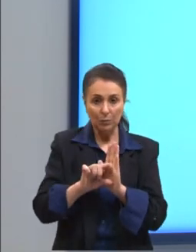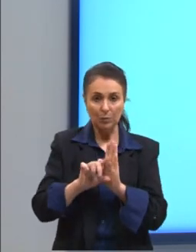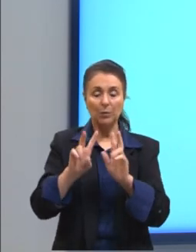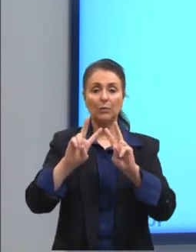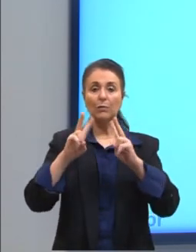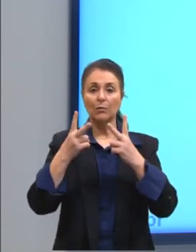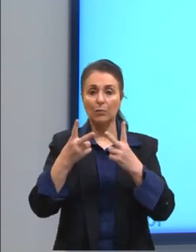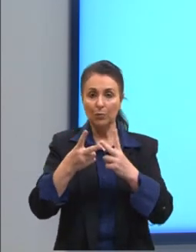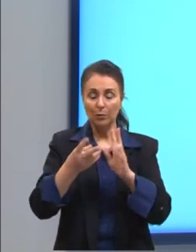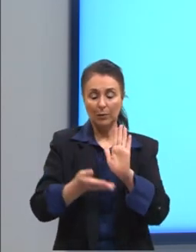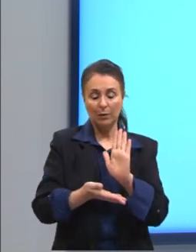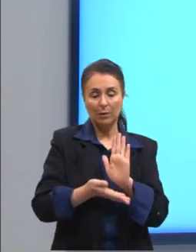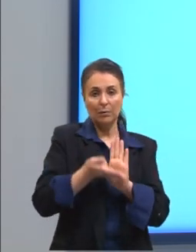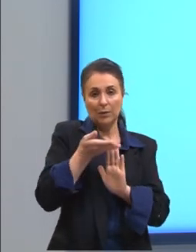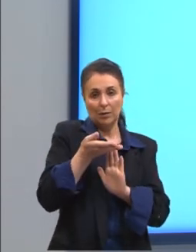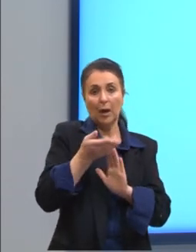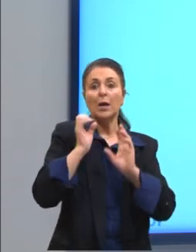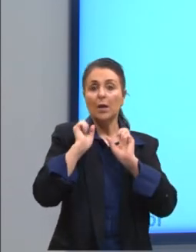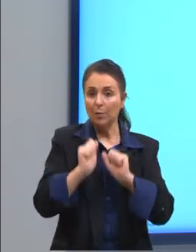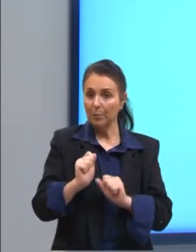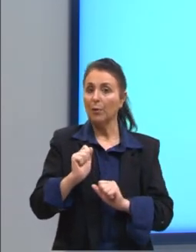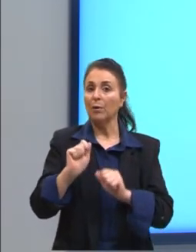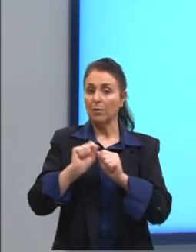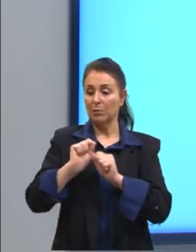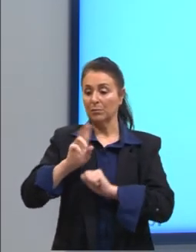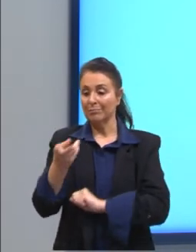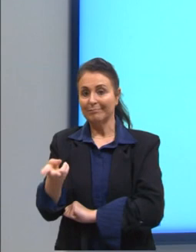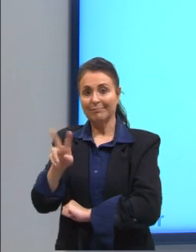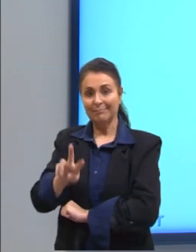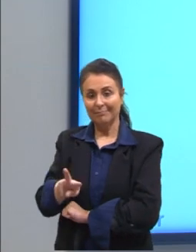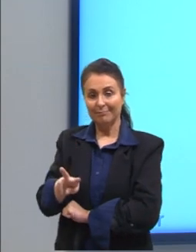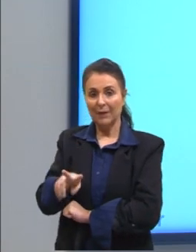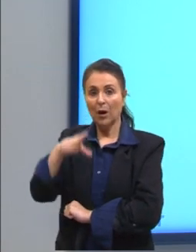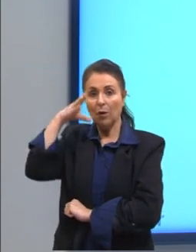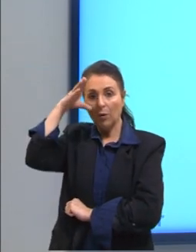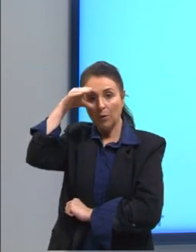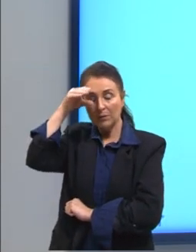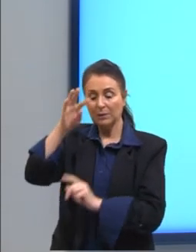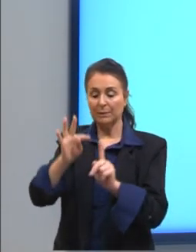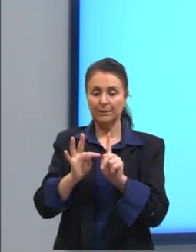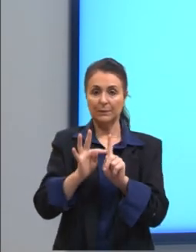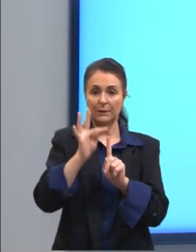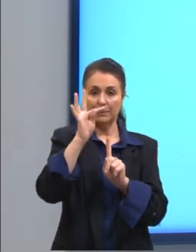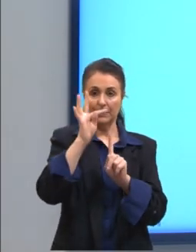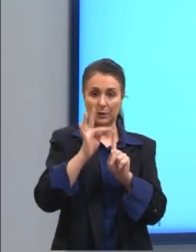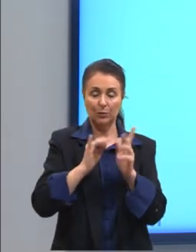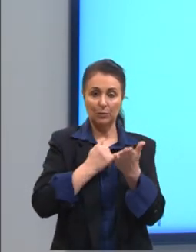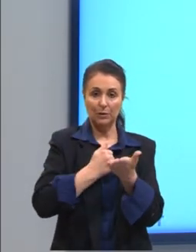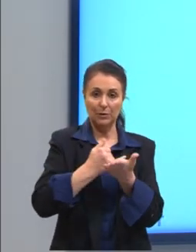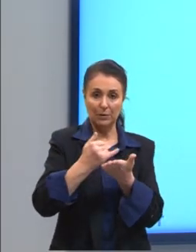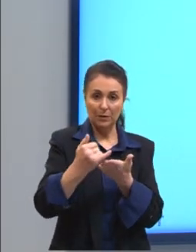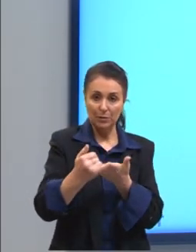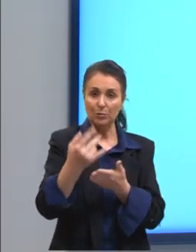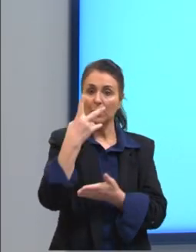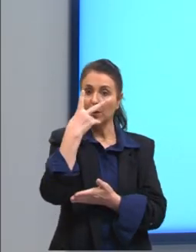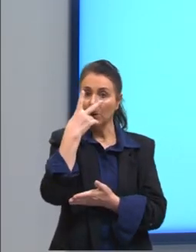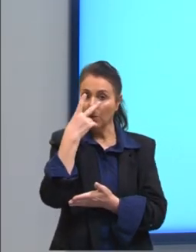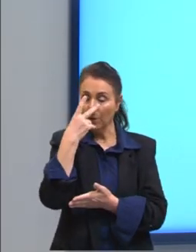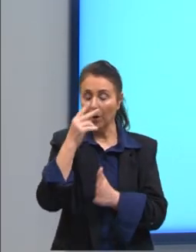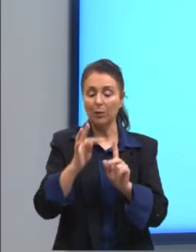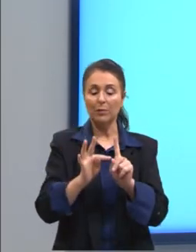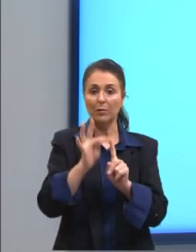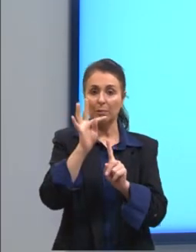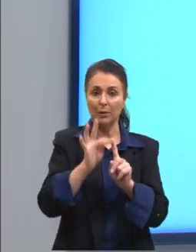o contrário também. A única coisa que é importante aqui é observar que a nossa temperatura inicial vai ser igual à temperatura final.